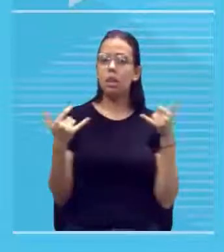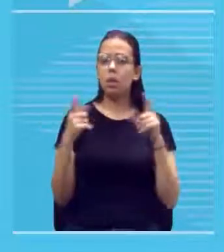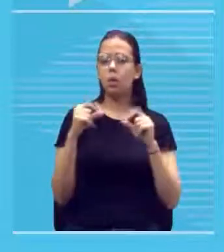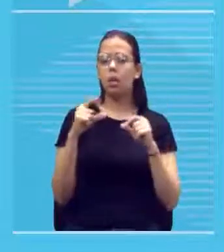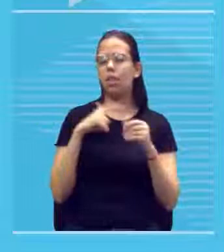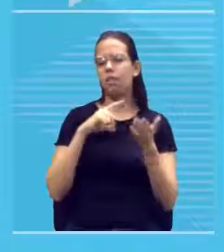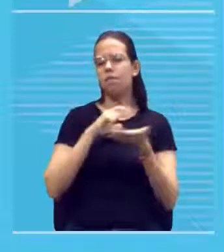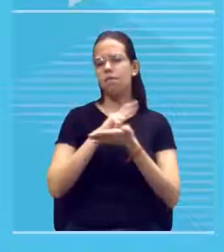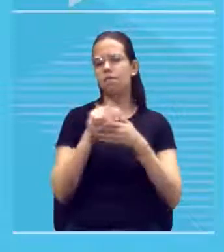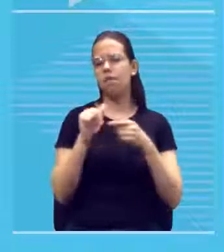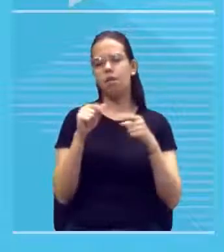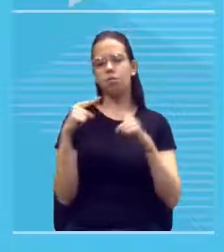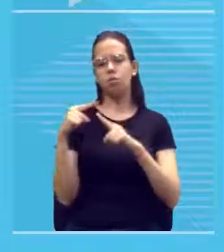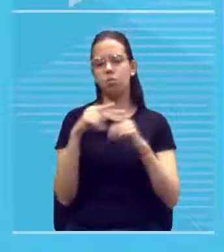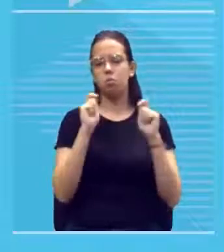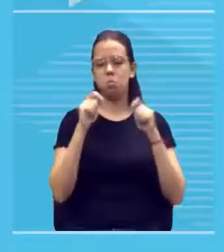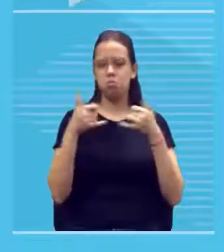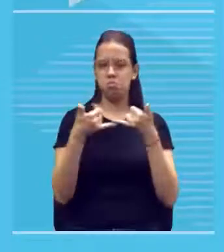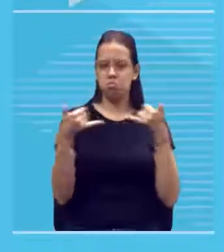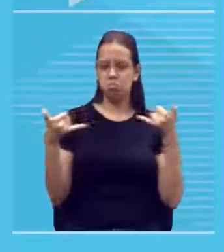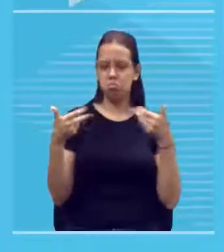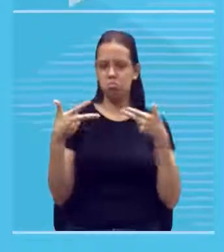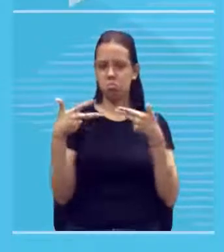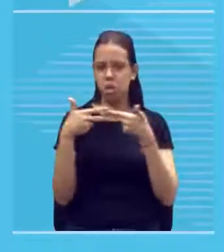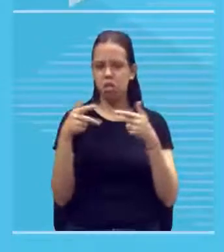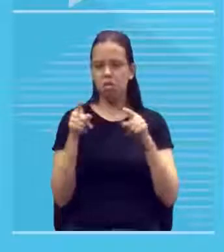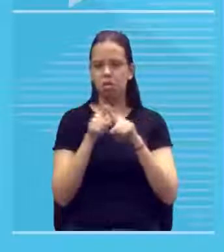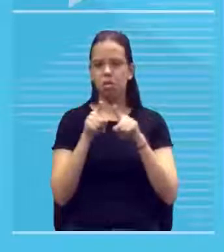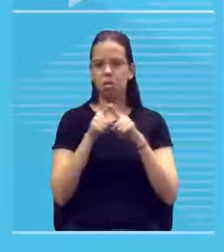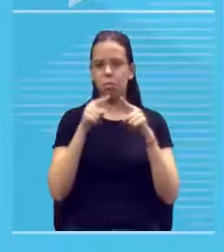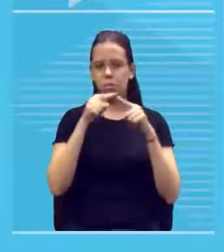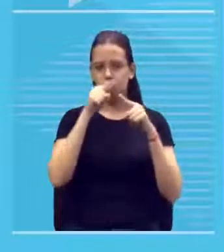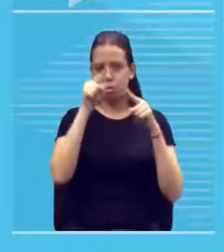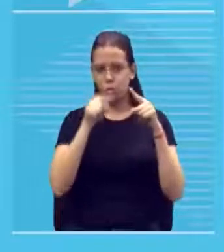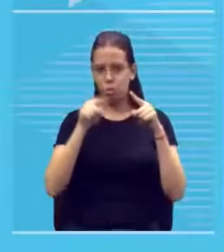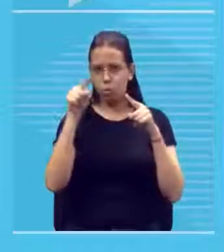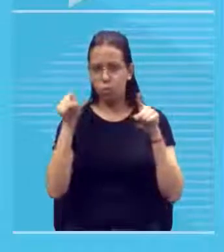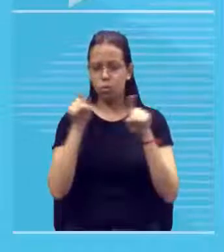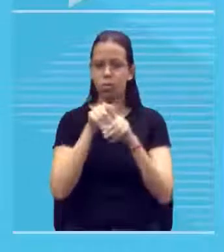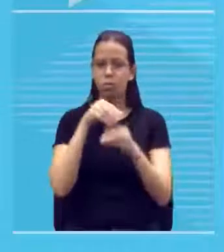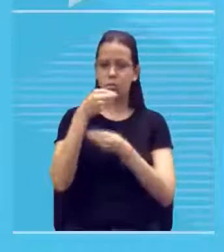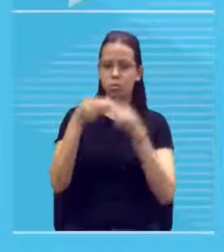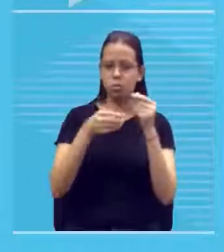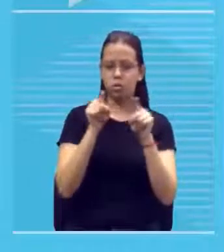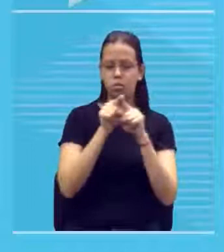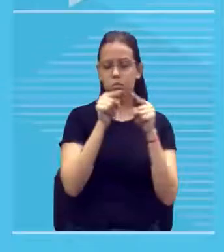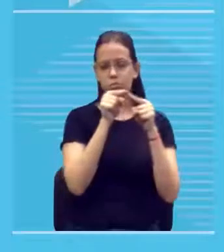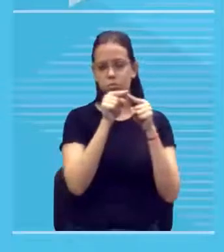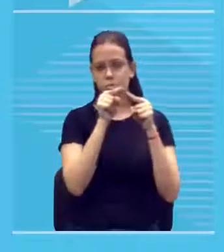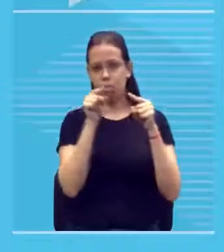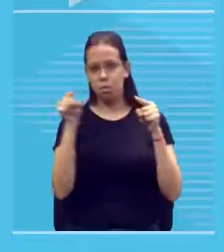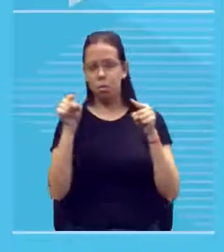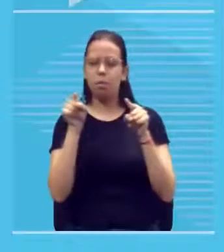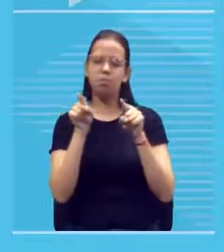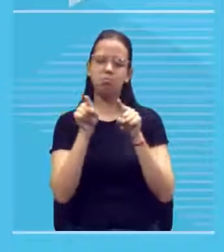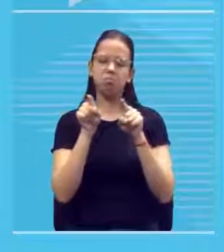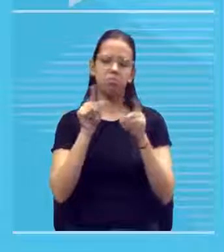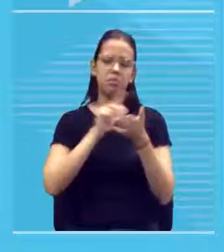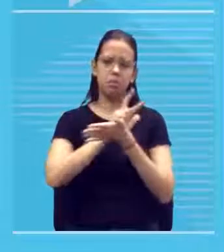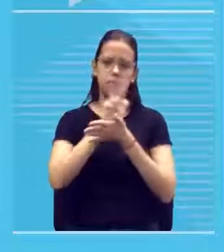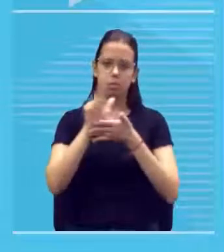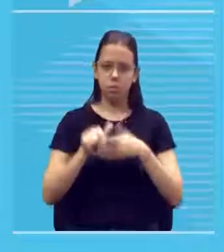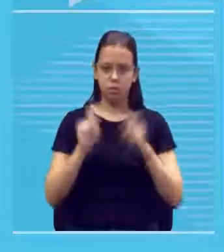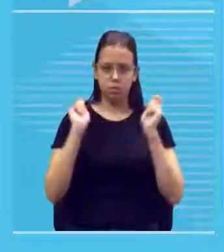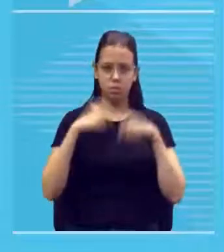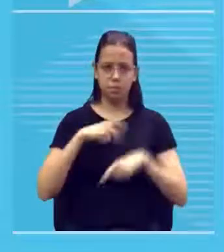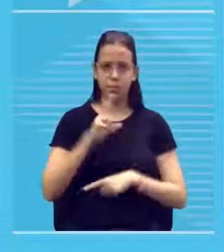linha linha reta linha curva linha quebrada linha mista linha tracejada linha fina linha delgada dá para